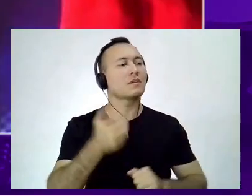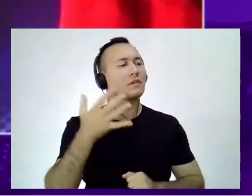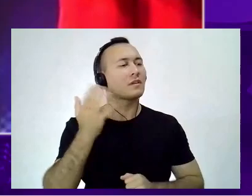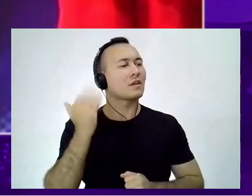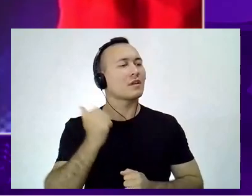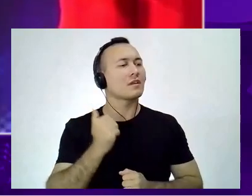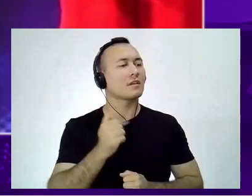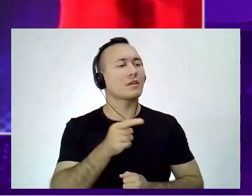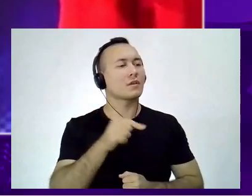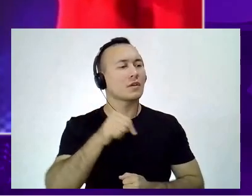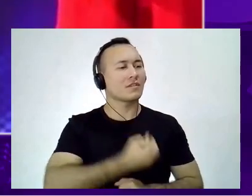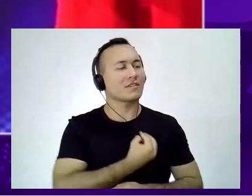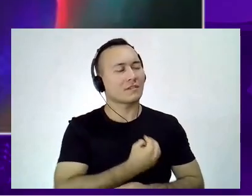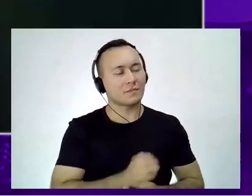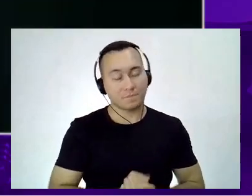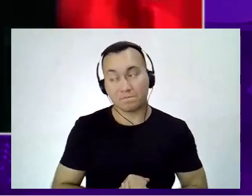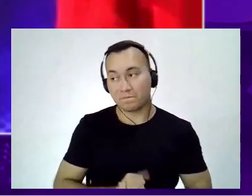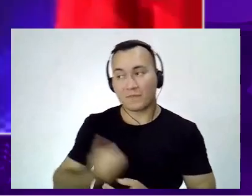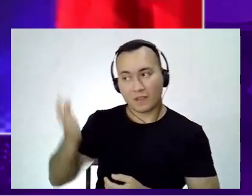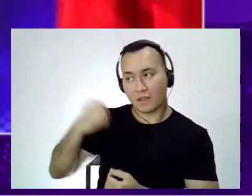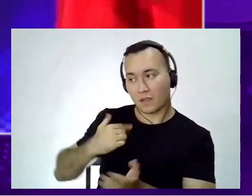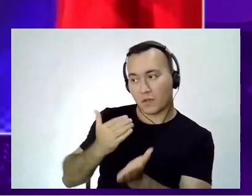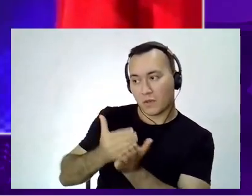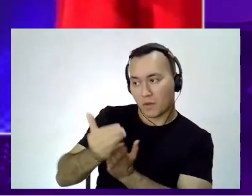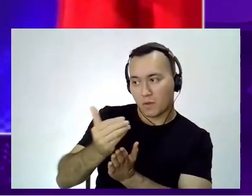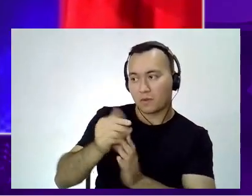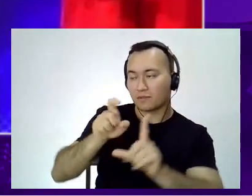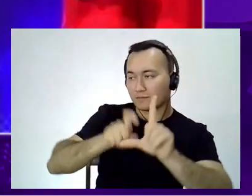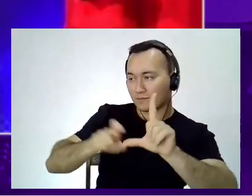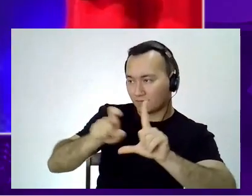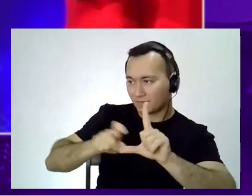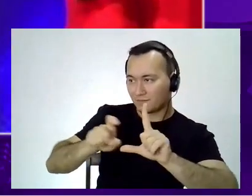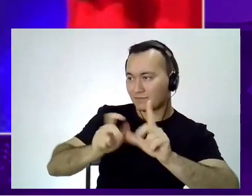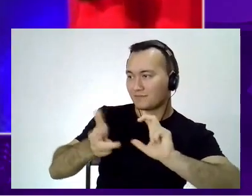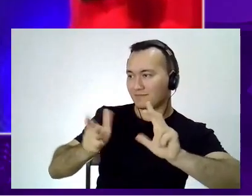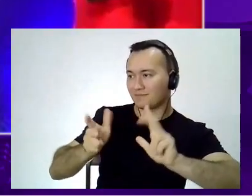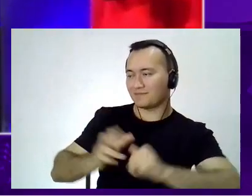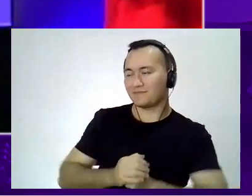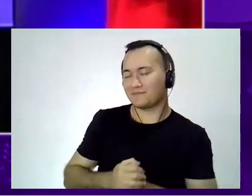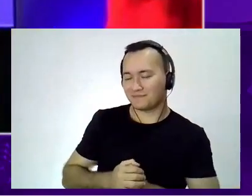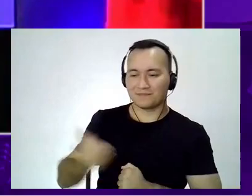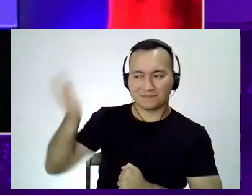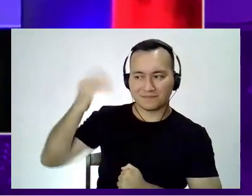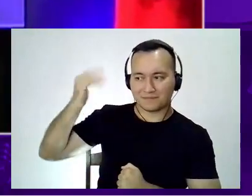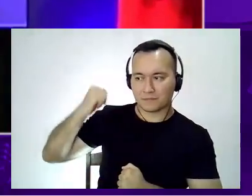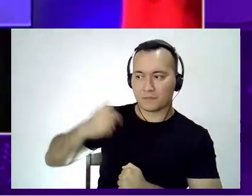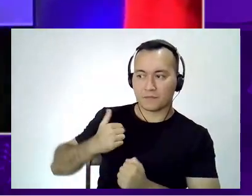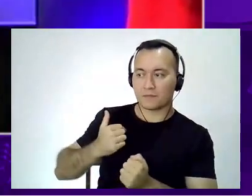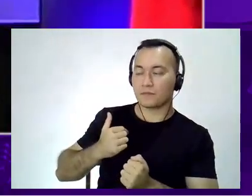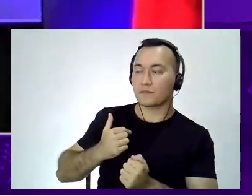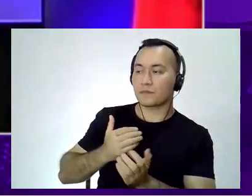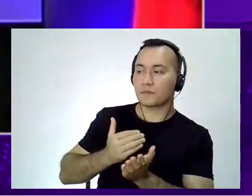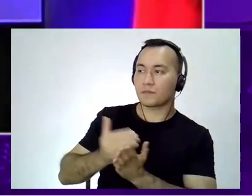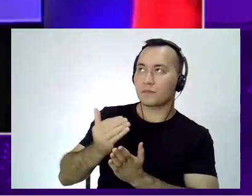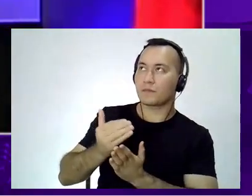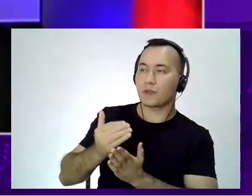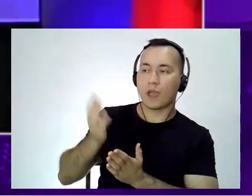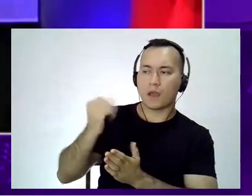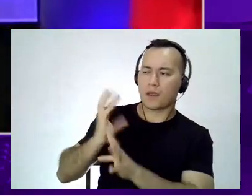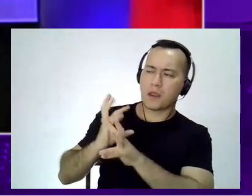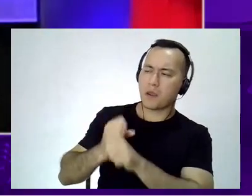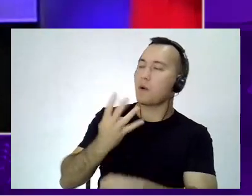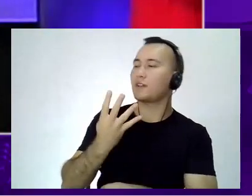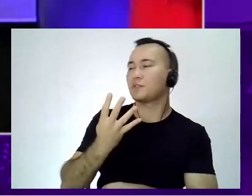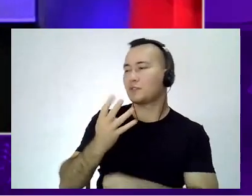virtual, no digital, e eu já participei de quatro TDCs, um foi só digital e os demais